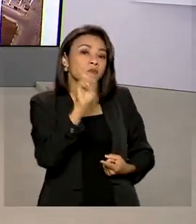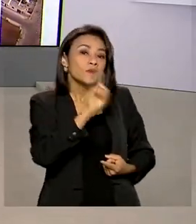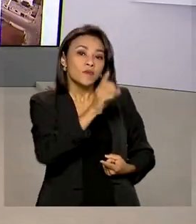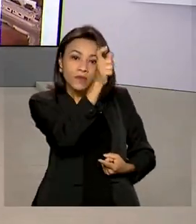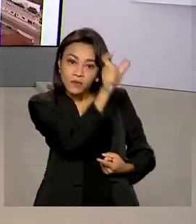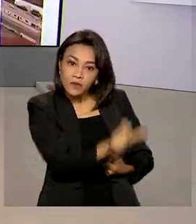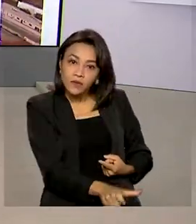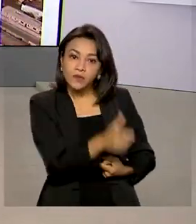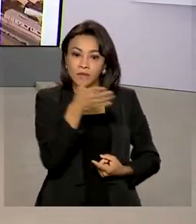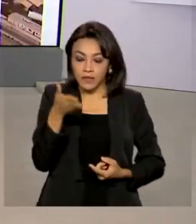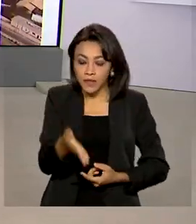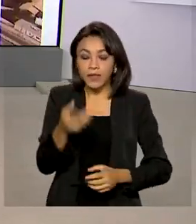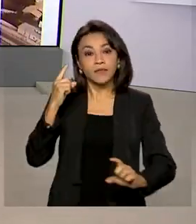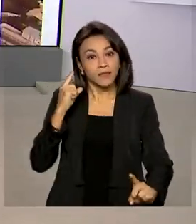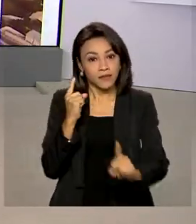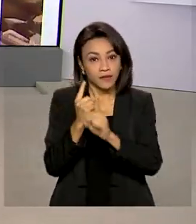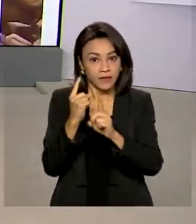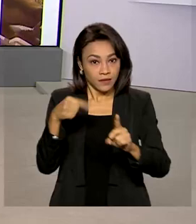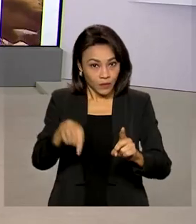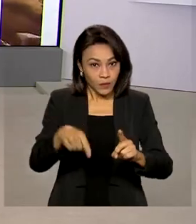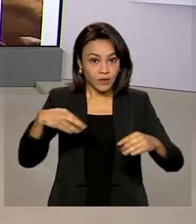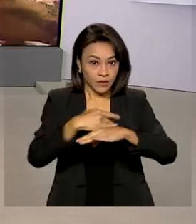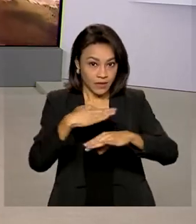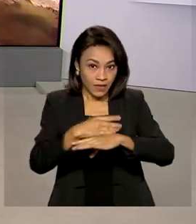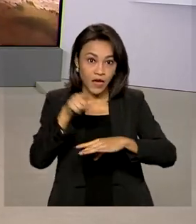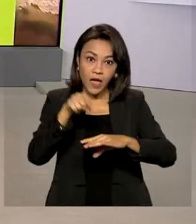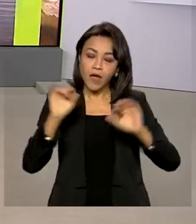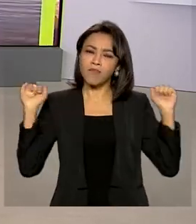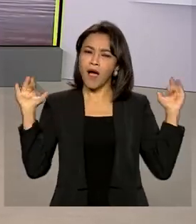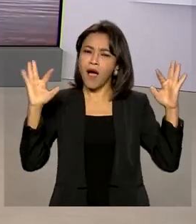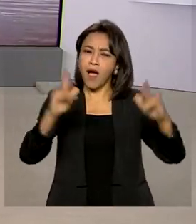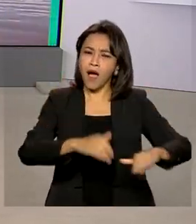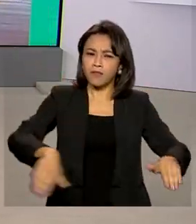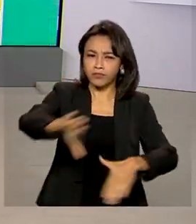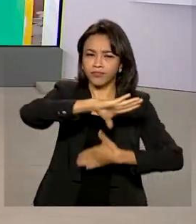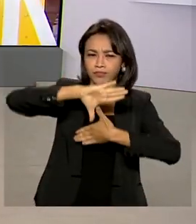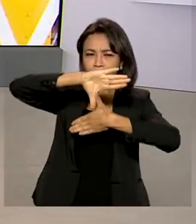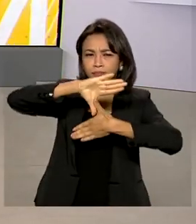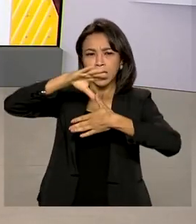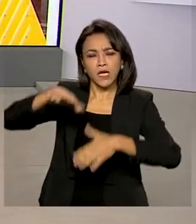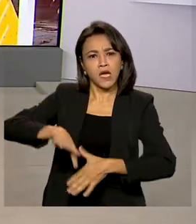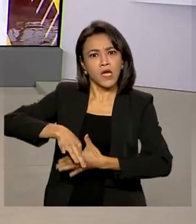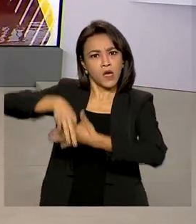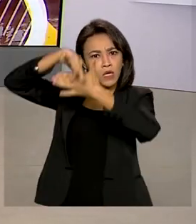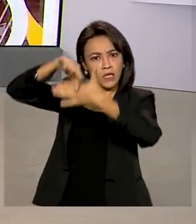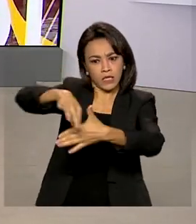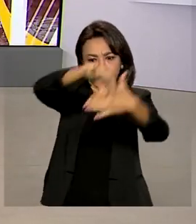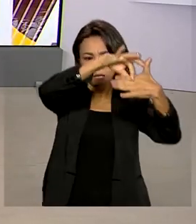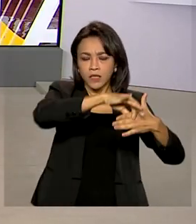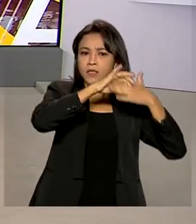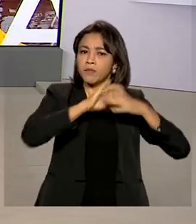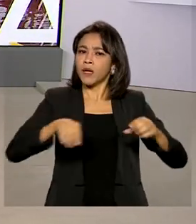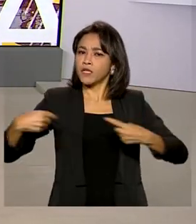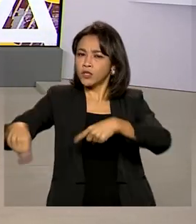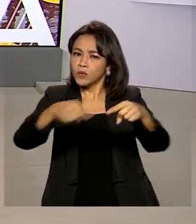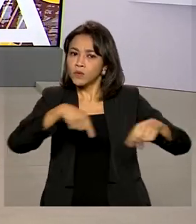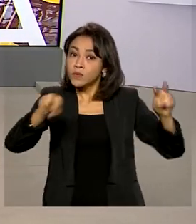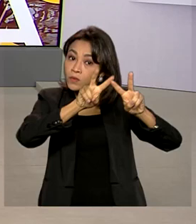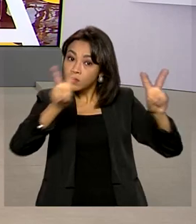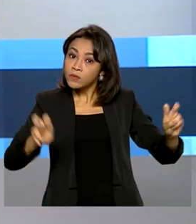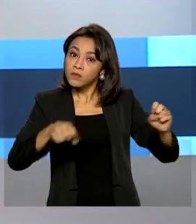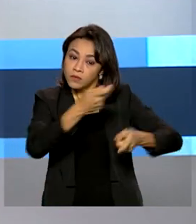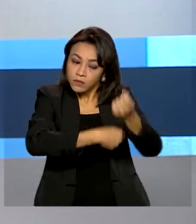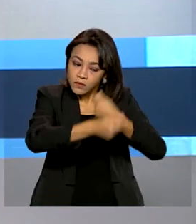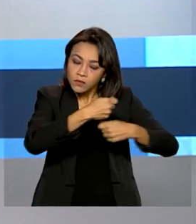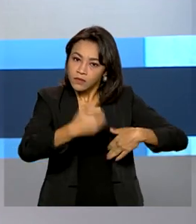norte-americana, ocorre até hoje a Cúpula das Américas, que reúne líderes para discutir um crescimento econômico sustentável da região.